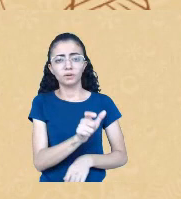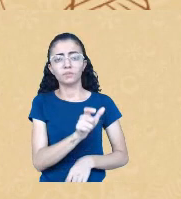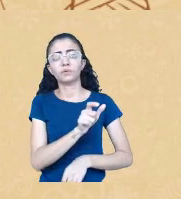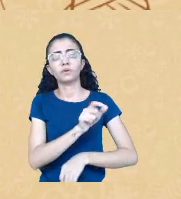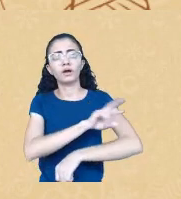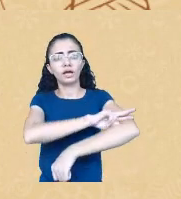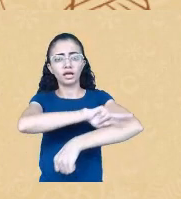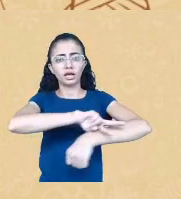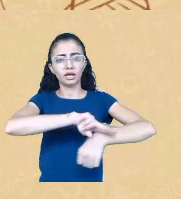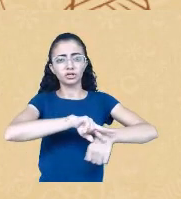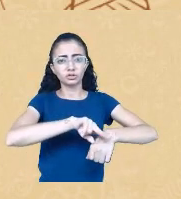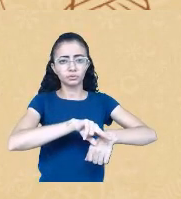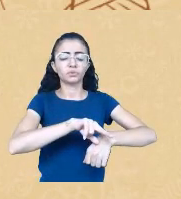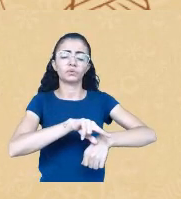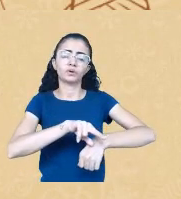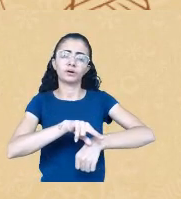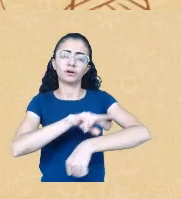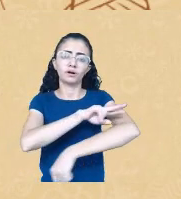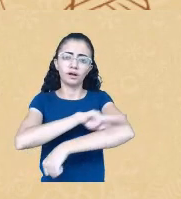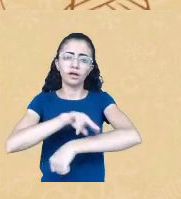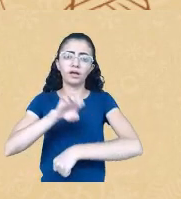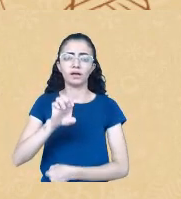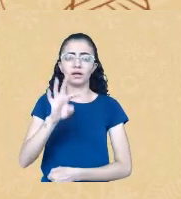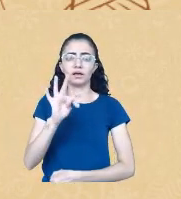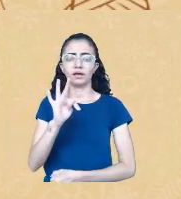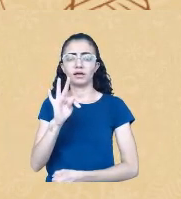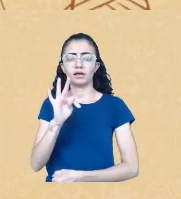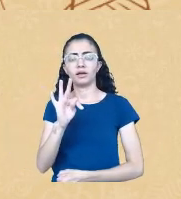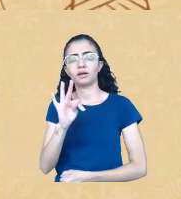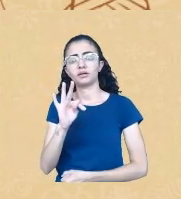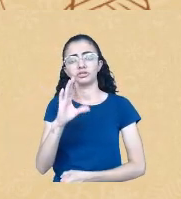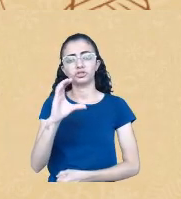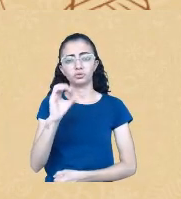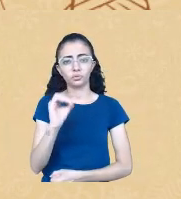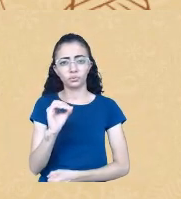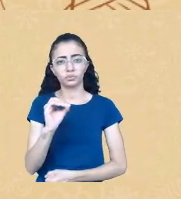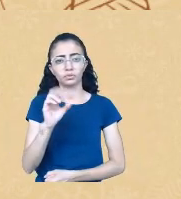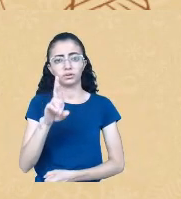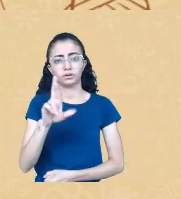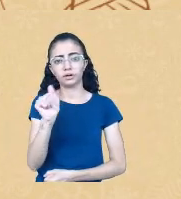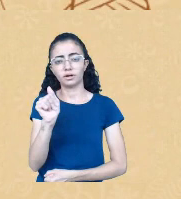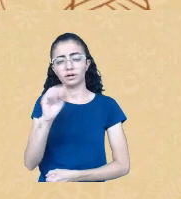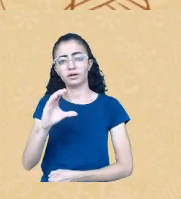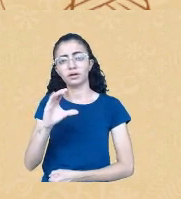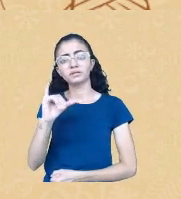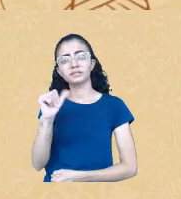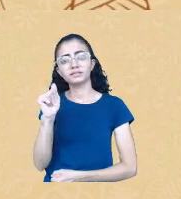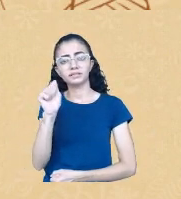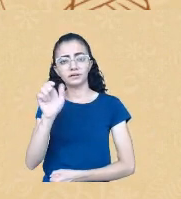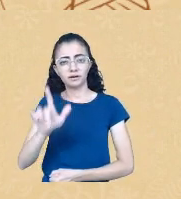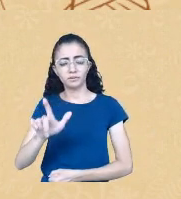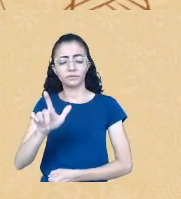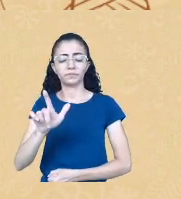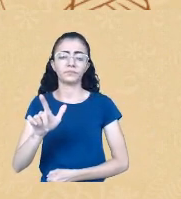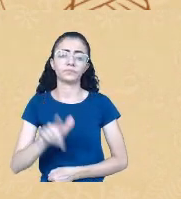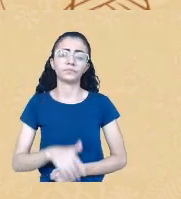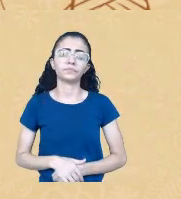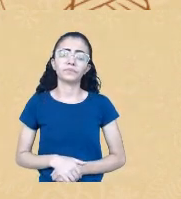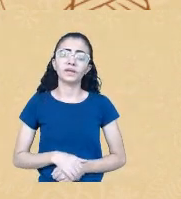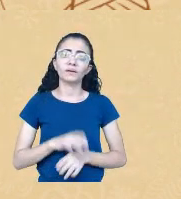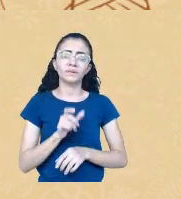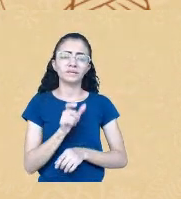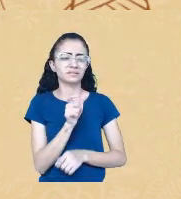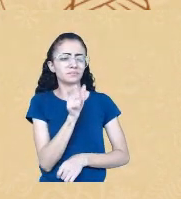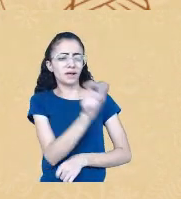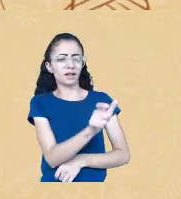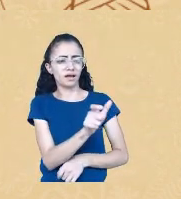até tem a Lei Azemil, né? Que tem também esse termo. Só que, muitas vezes, esses termos, eles não são